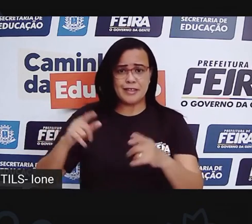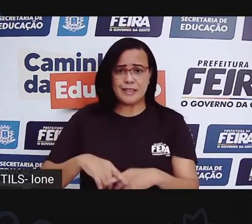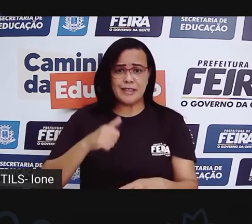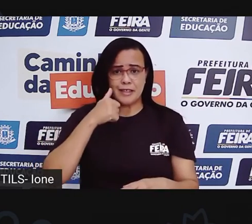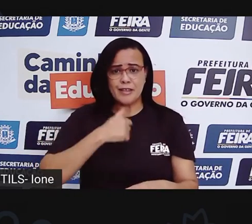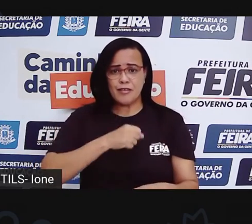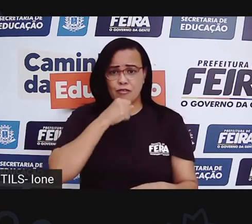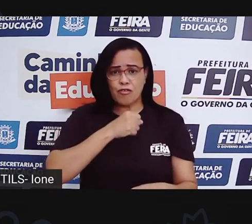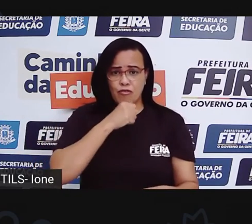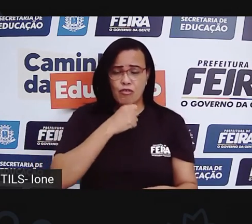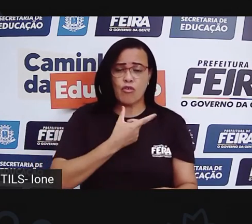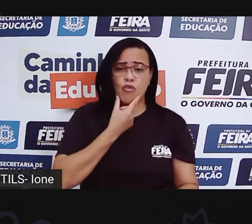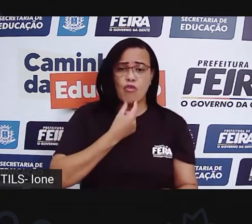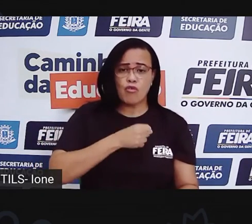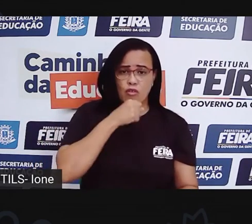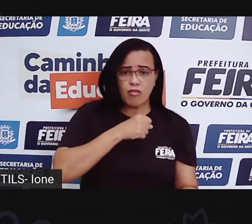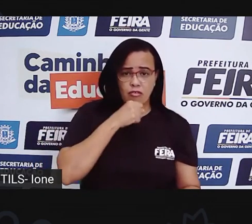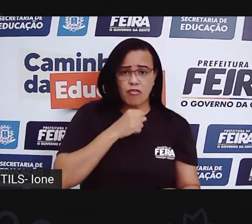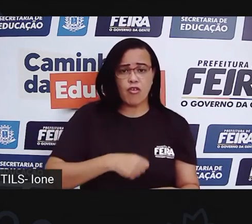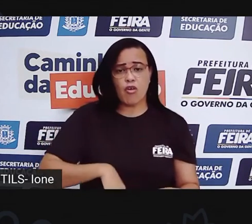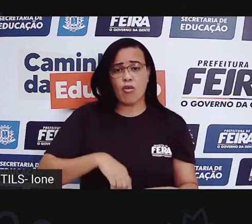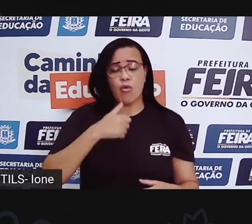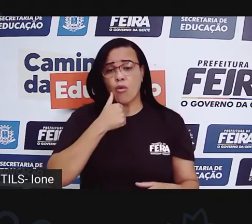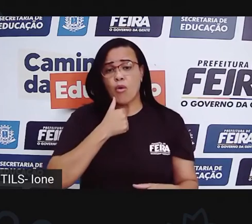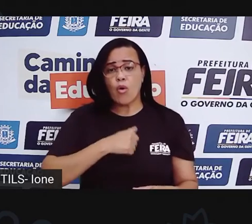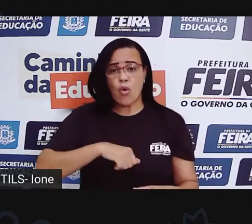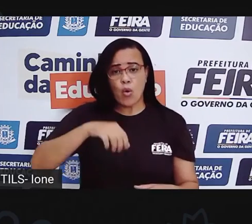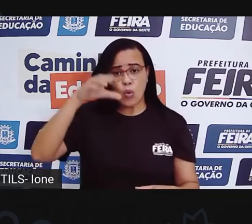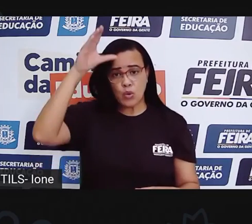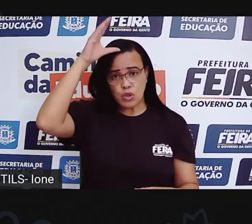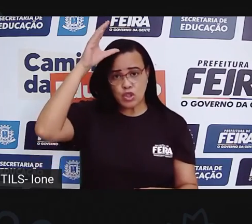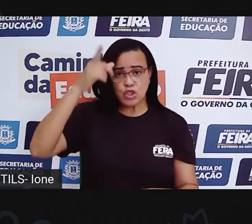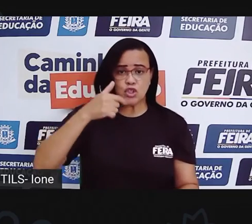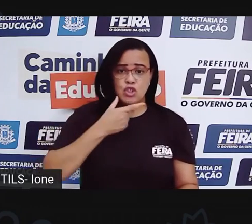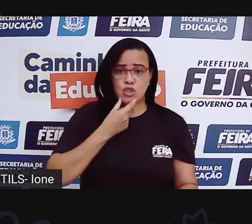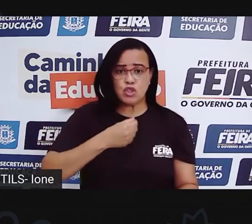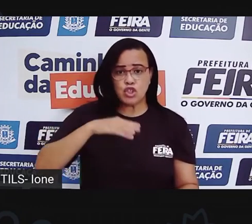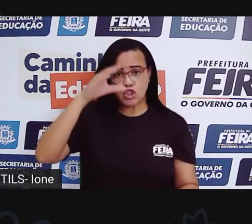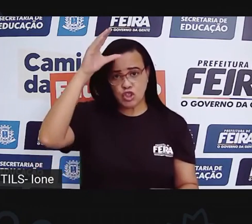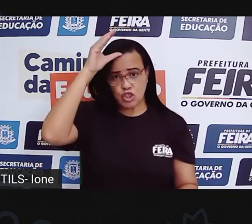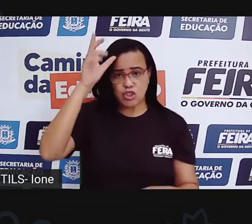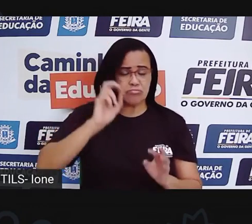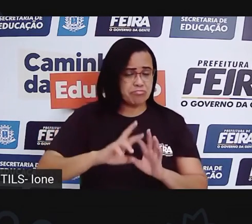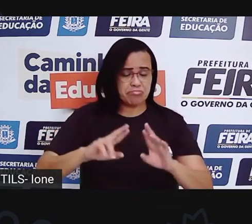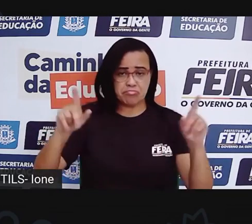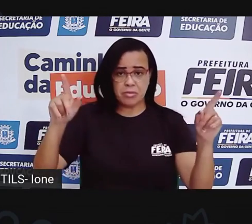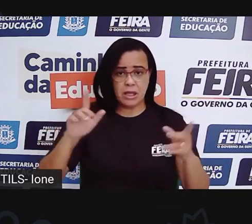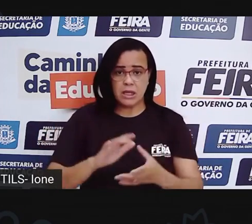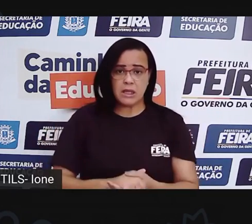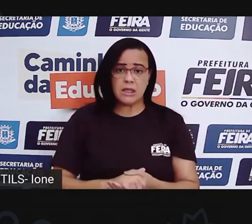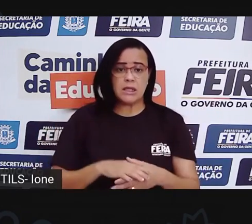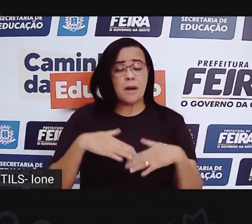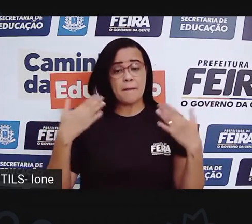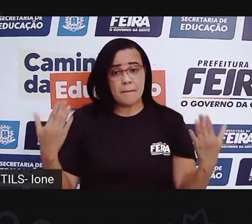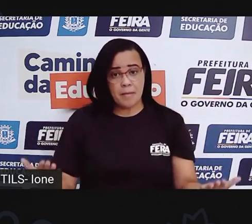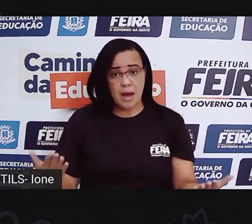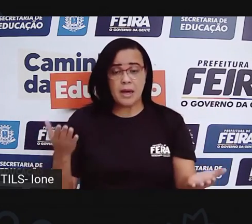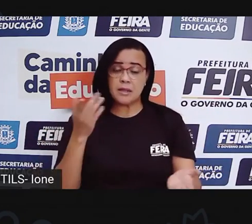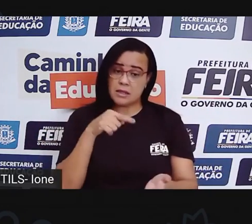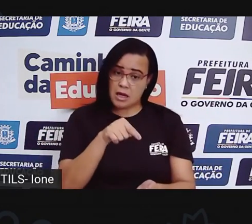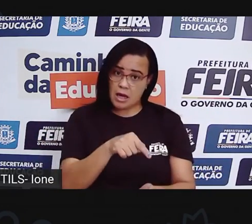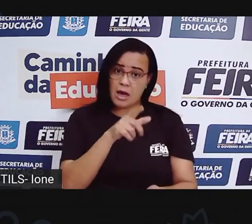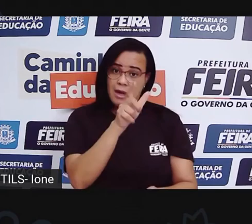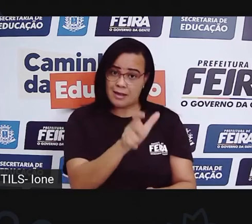tio, por algum outro responsável, mas não muda em nada. Essa criança vai ser cuidada, ela vai ser zelada,